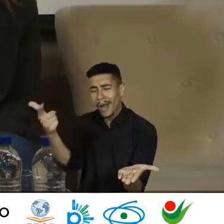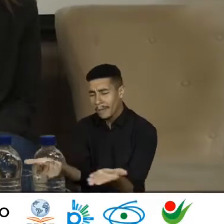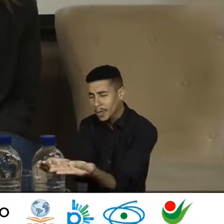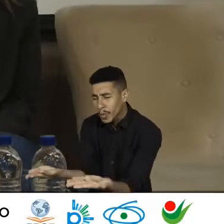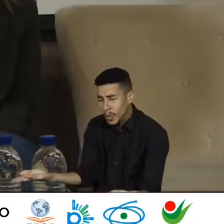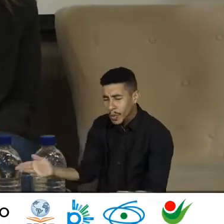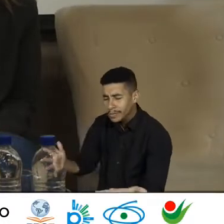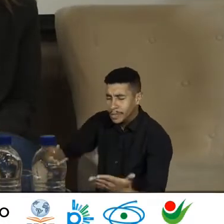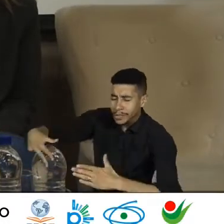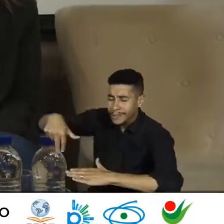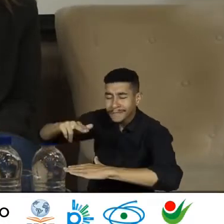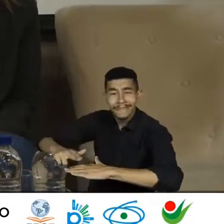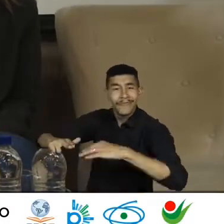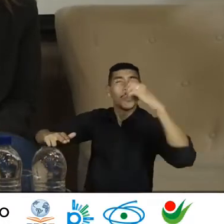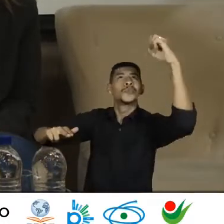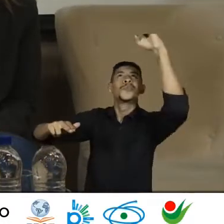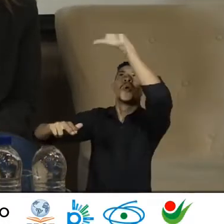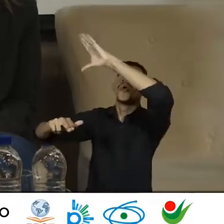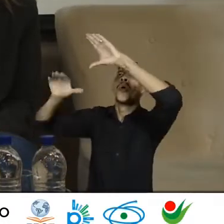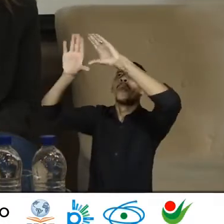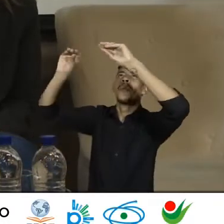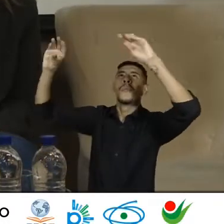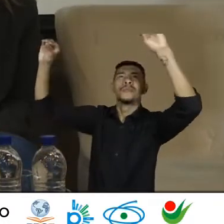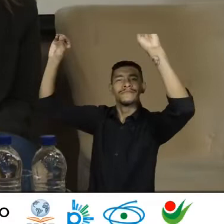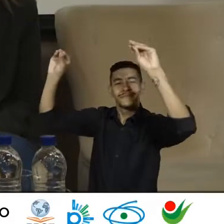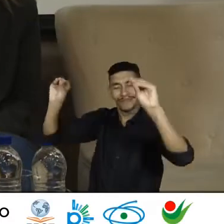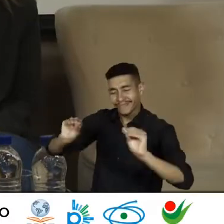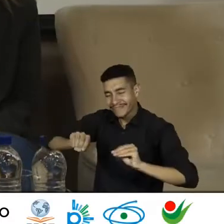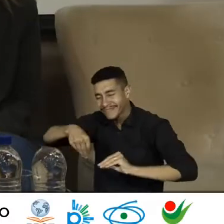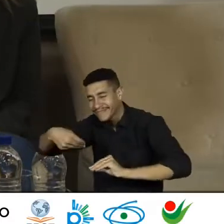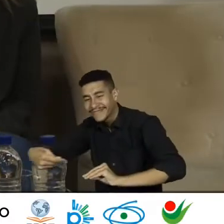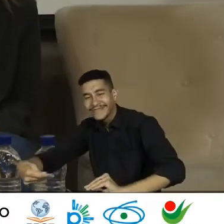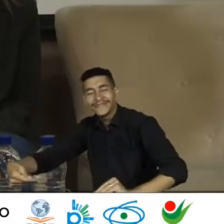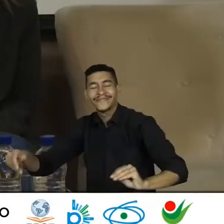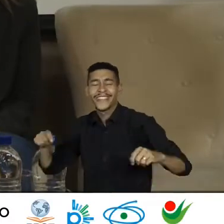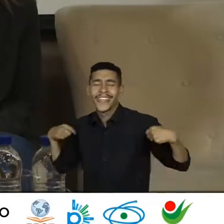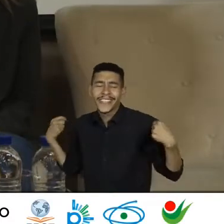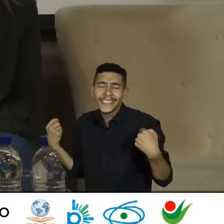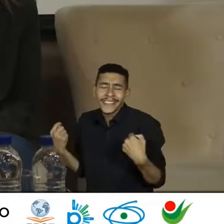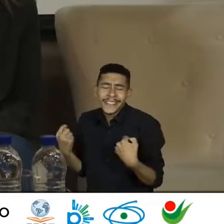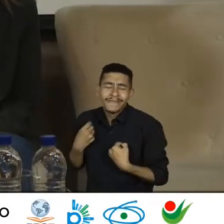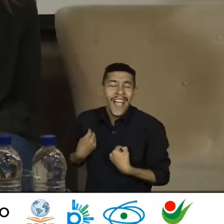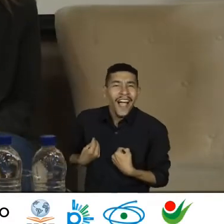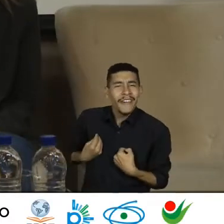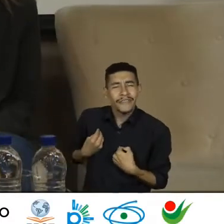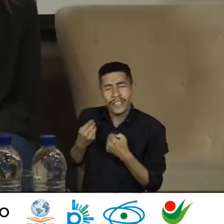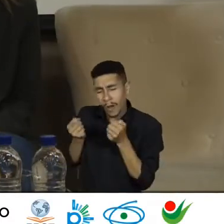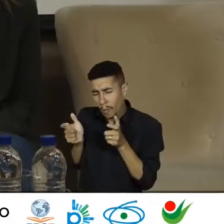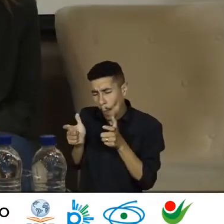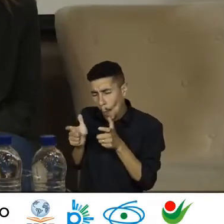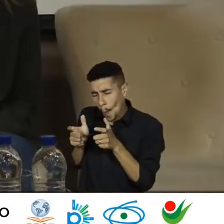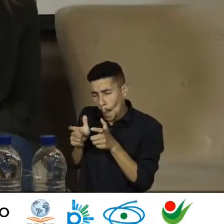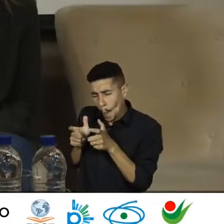cobertor A vida cabe no farnel Mas